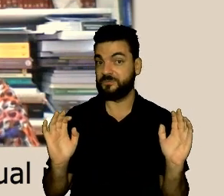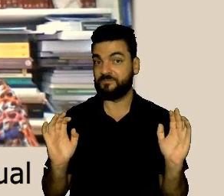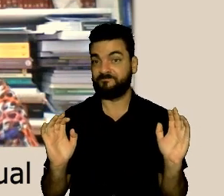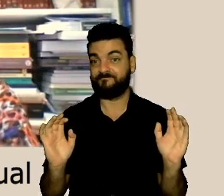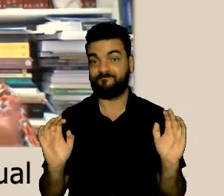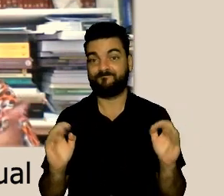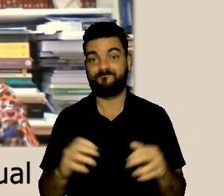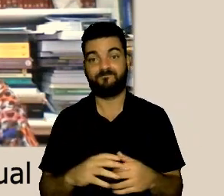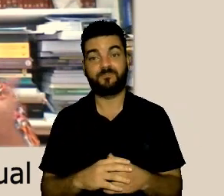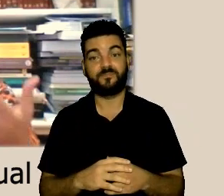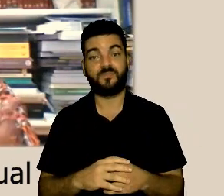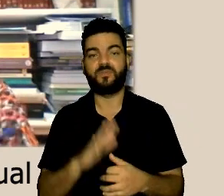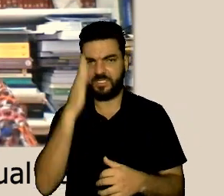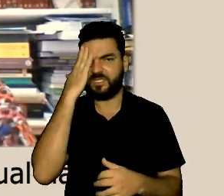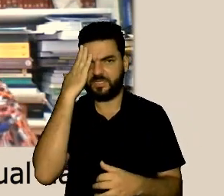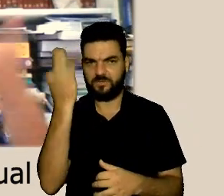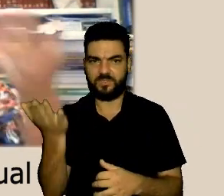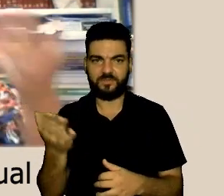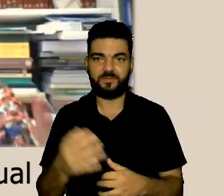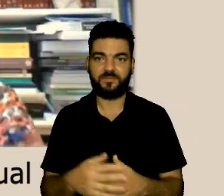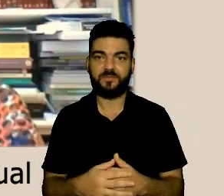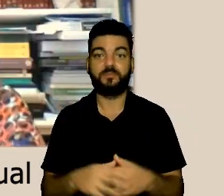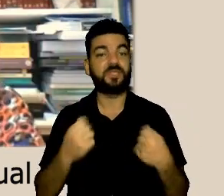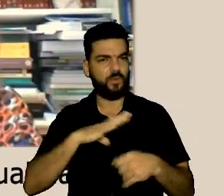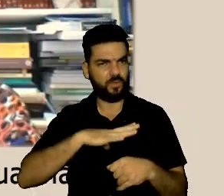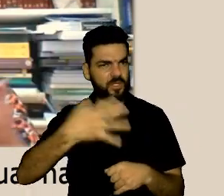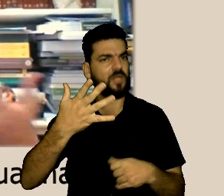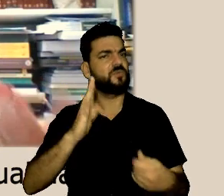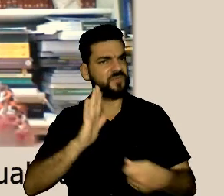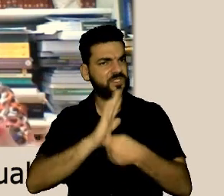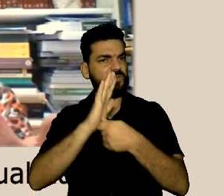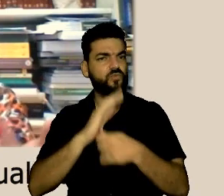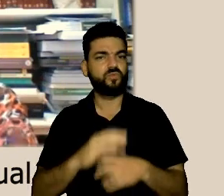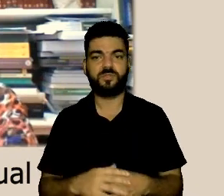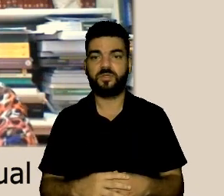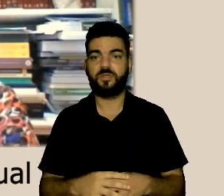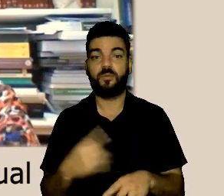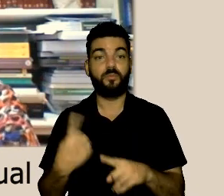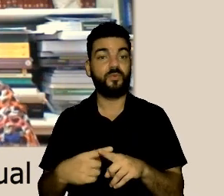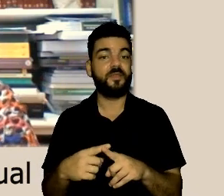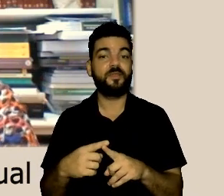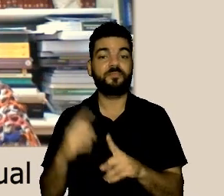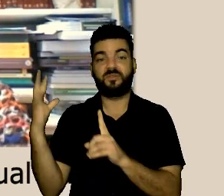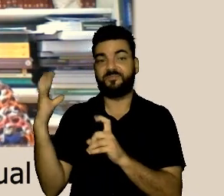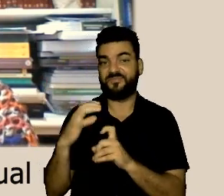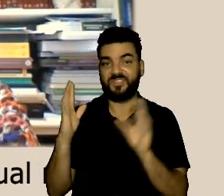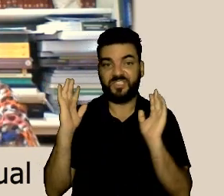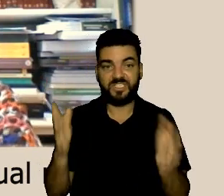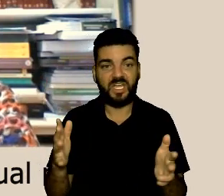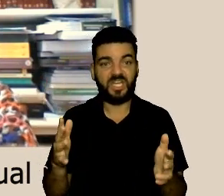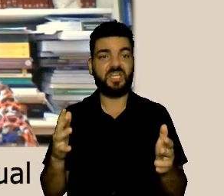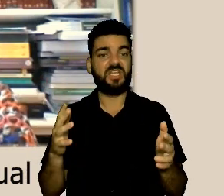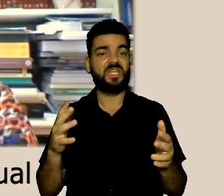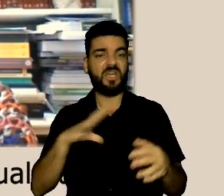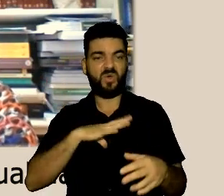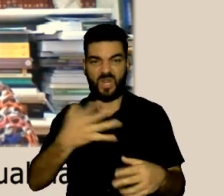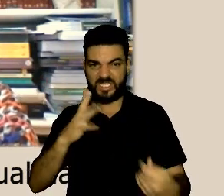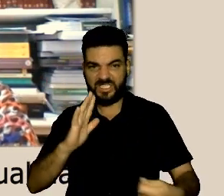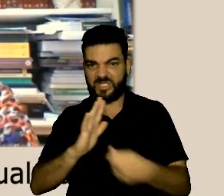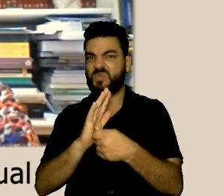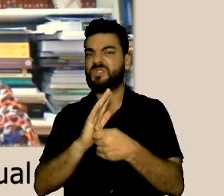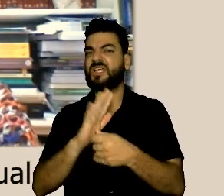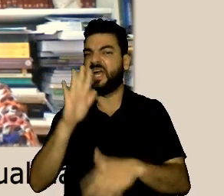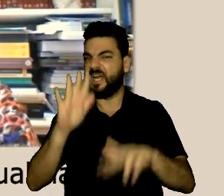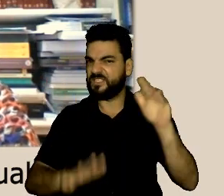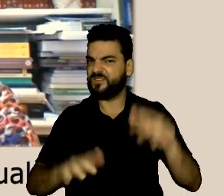eu não sei se estou usando eu ia dizer fígado estômago eu não sei você precisa ter algo a mais que às vezes você